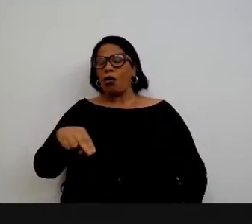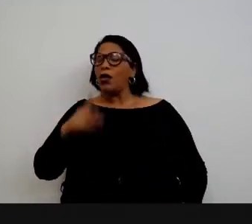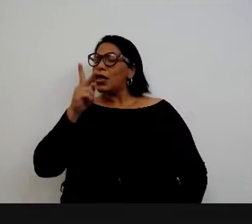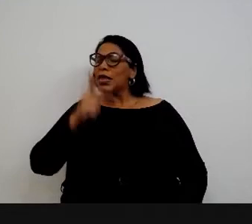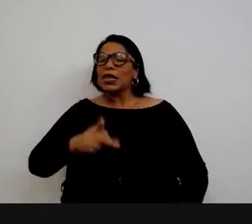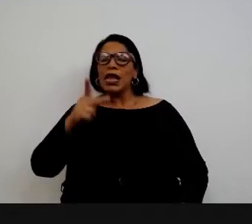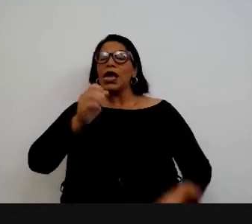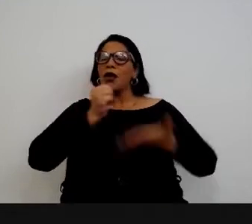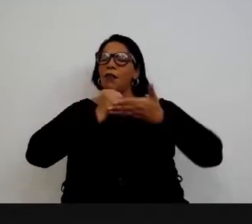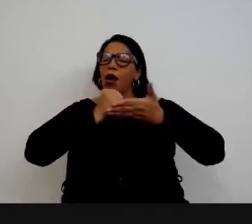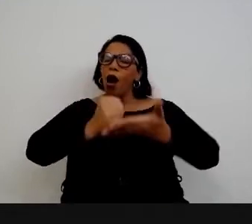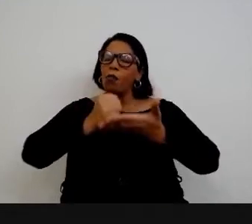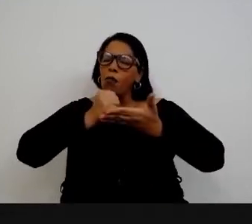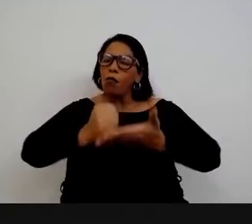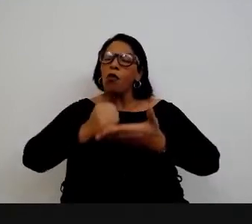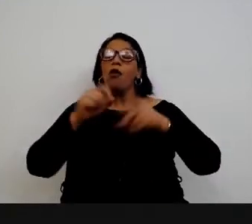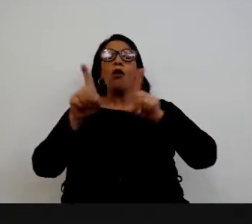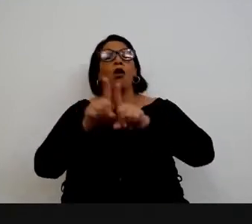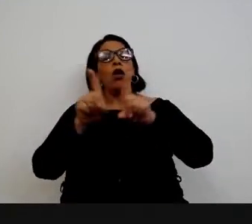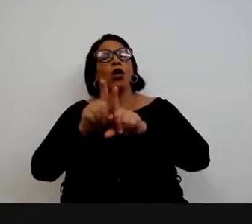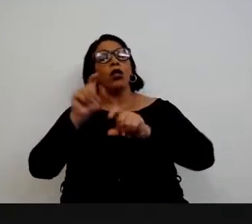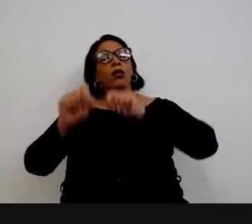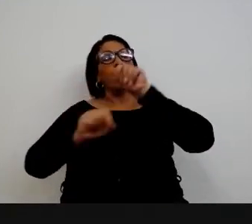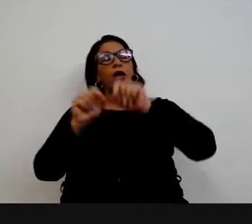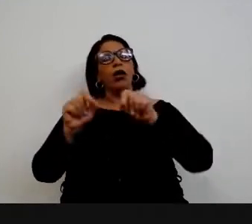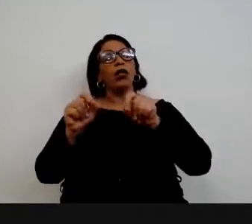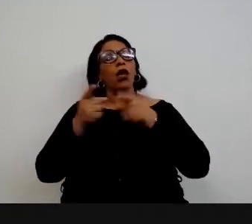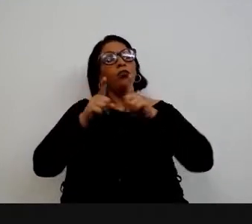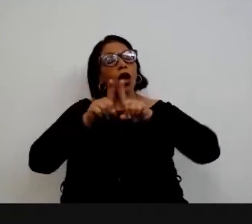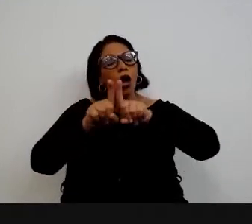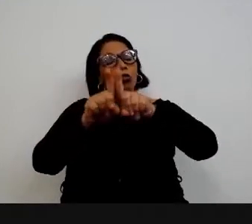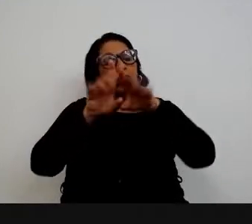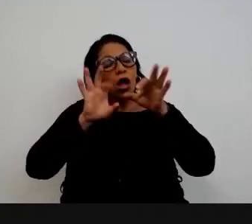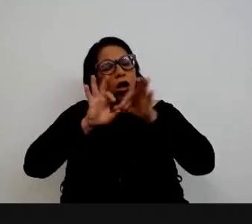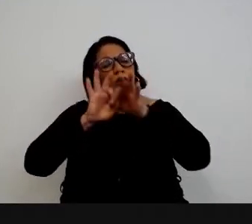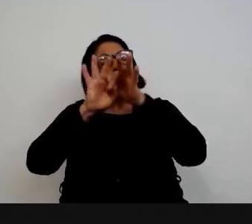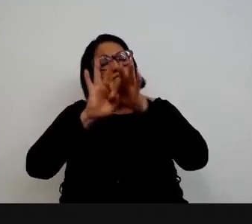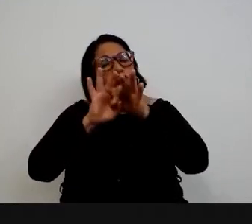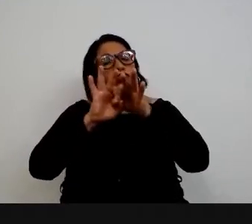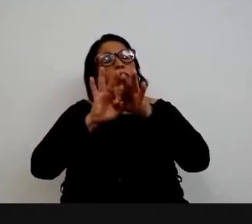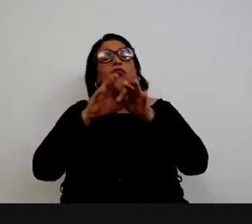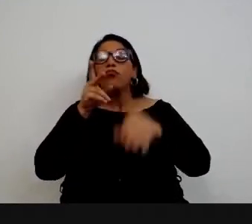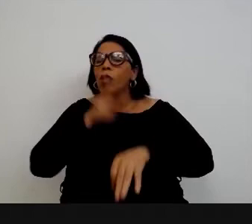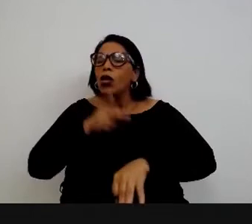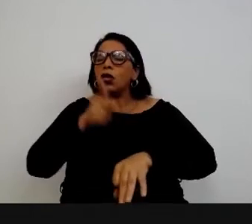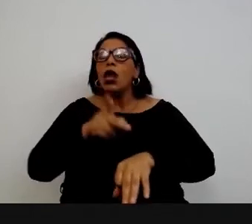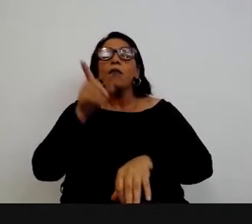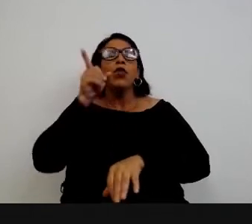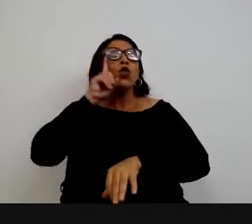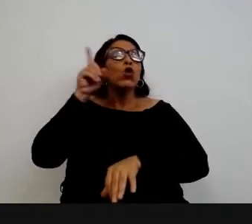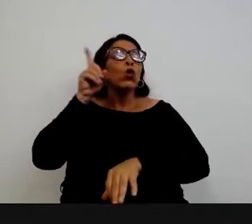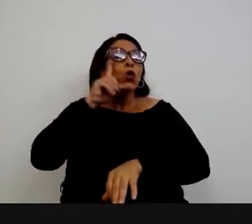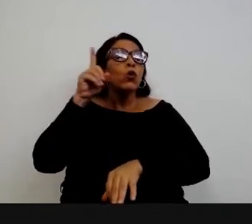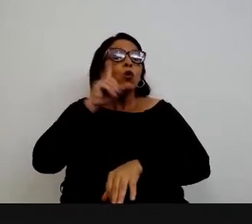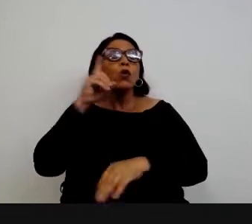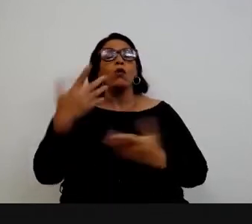sempre também esteve ao lado aqui nas conquistas do dia a dia, não é, Milton?